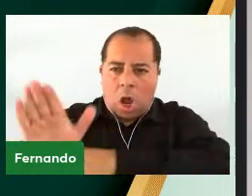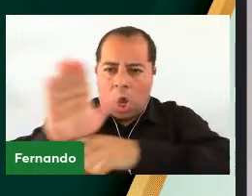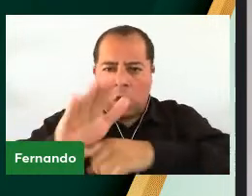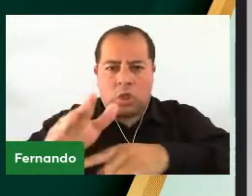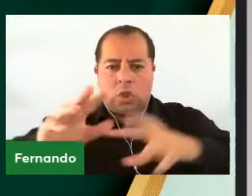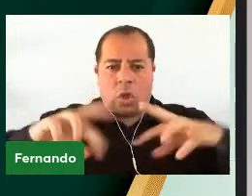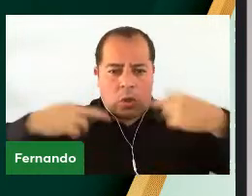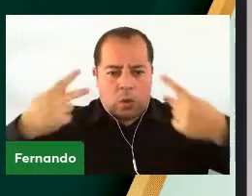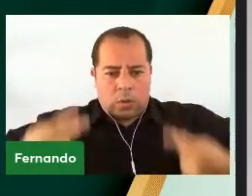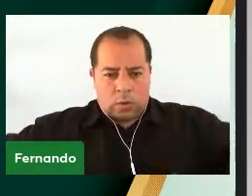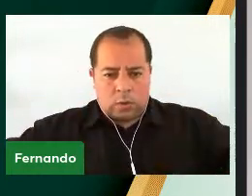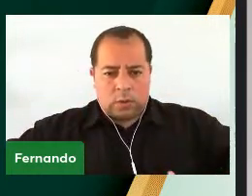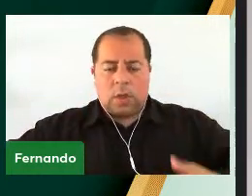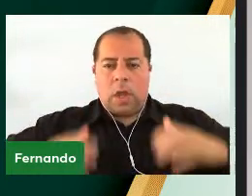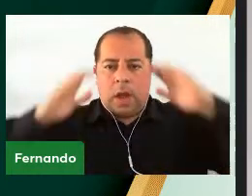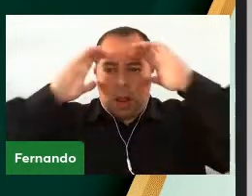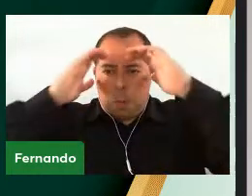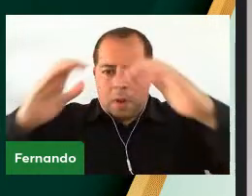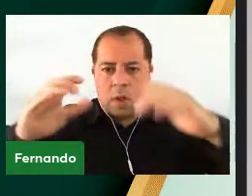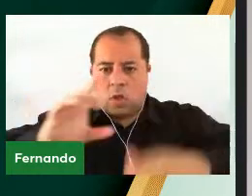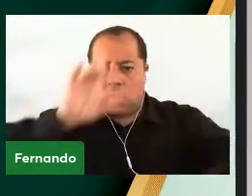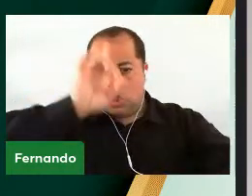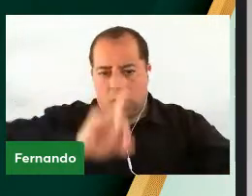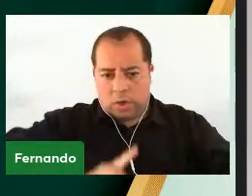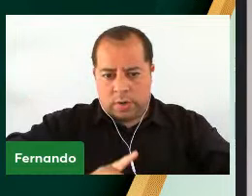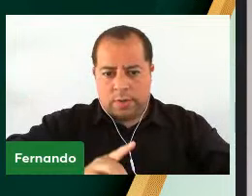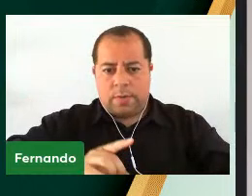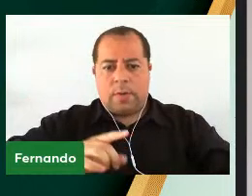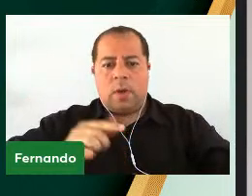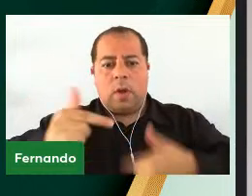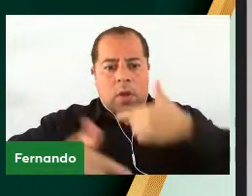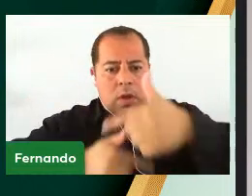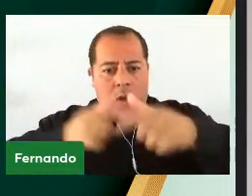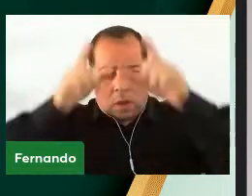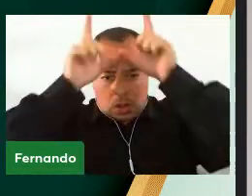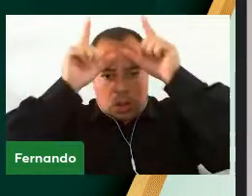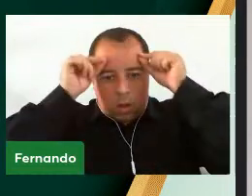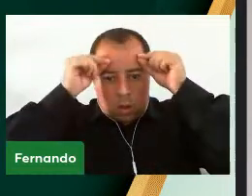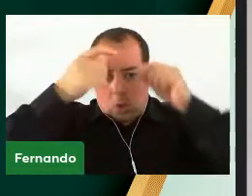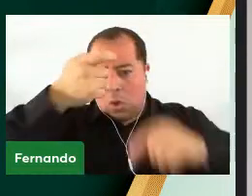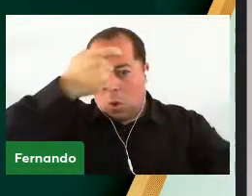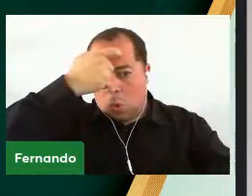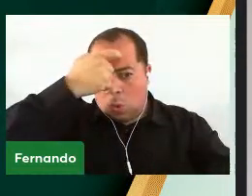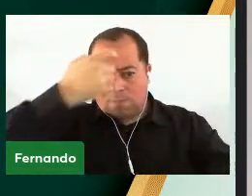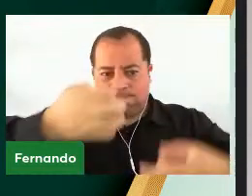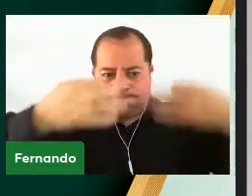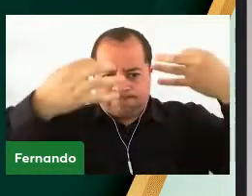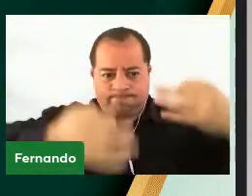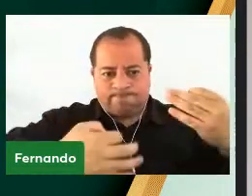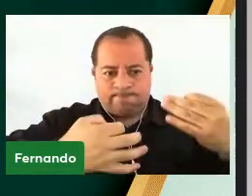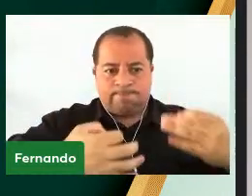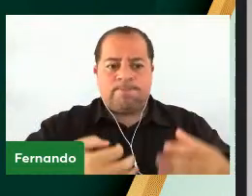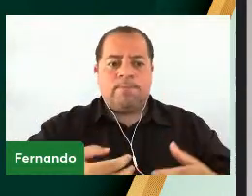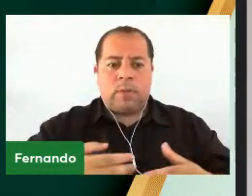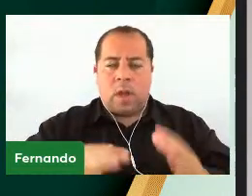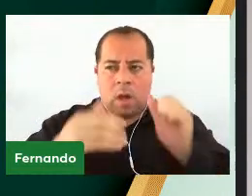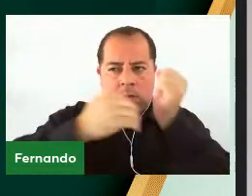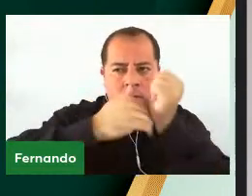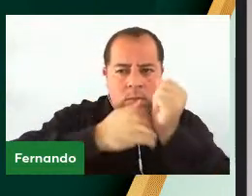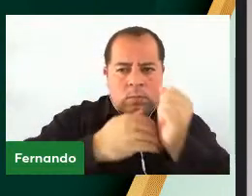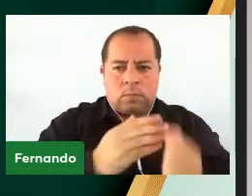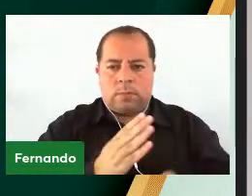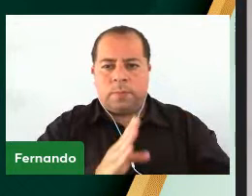dignidade e os direitos da pessoa humana Resercendo a enfermagem com consciência e fidelidade Guardar os segredos que me forem